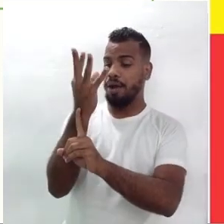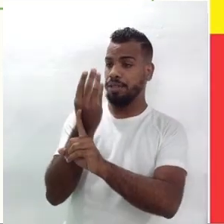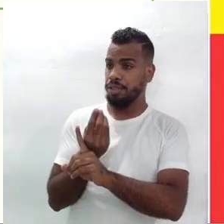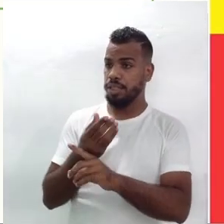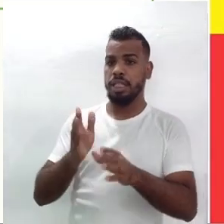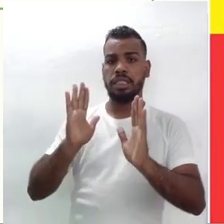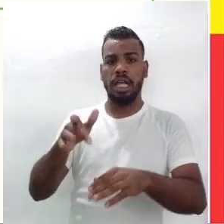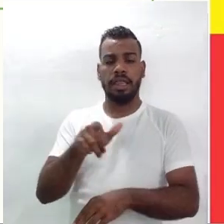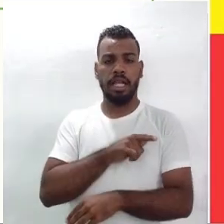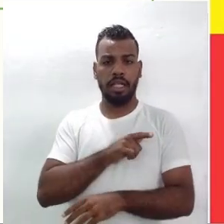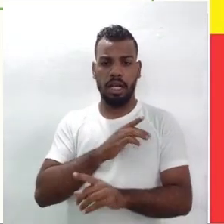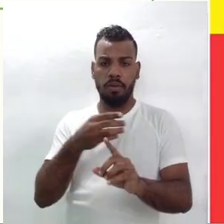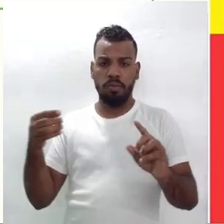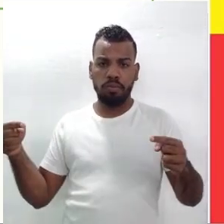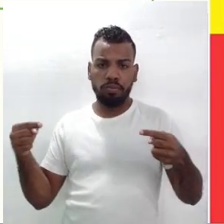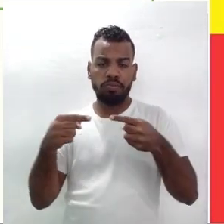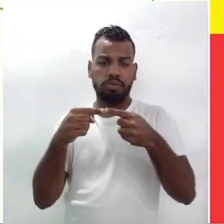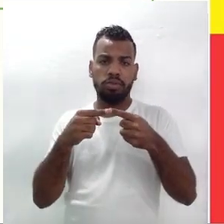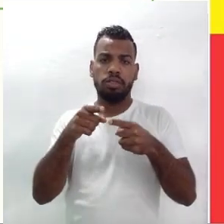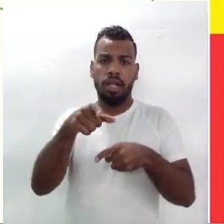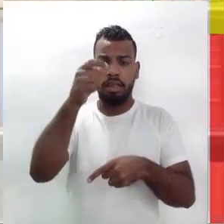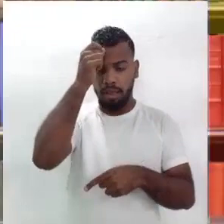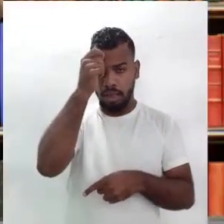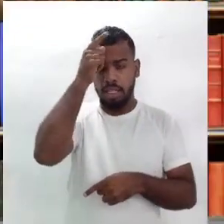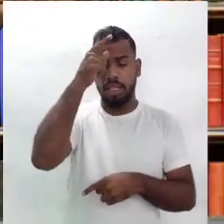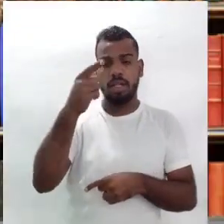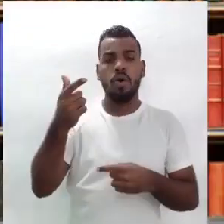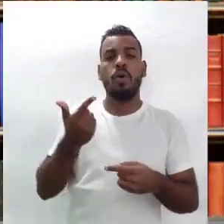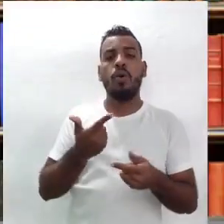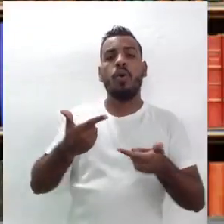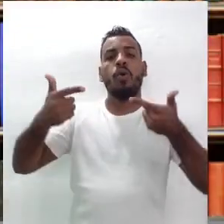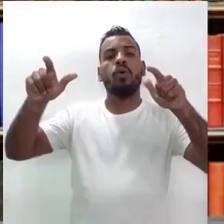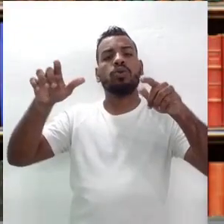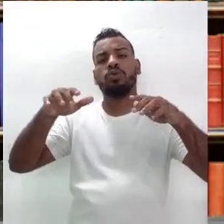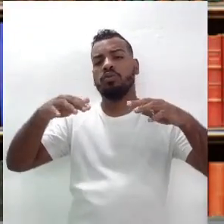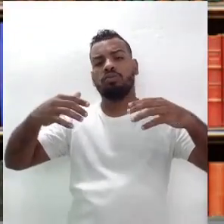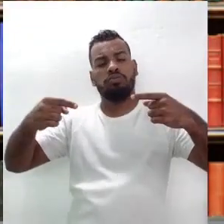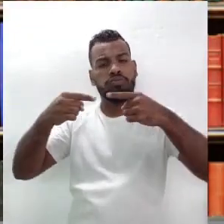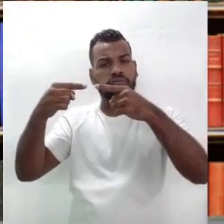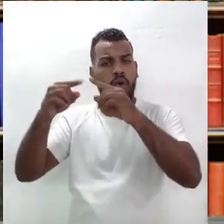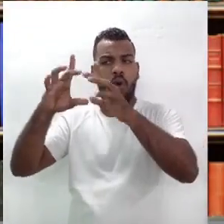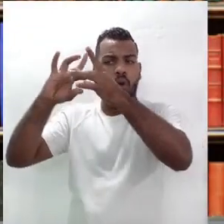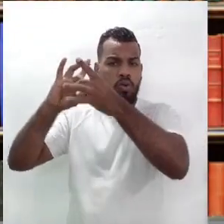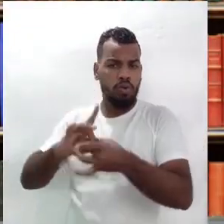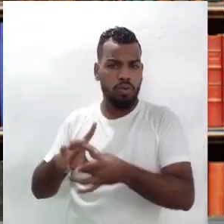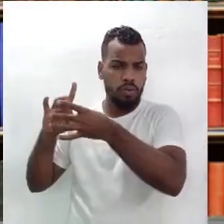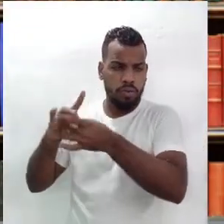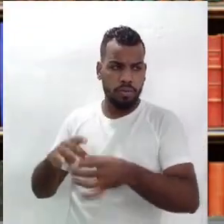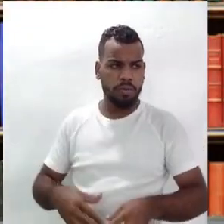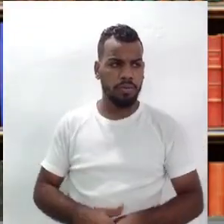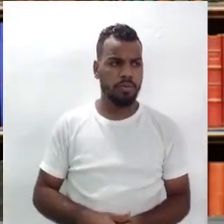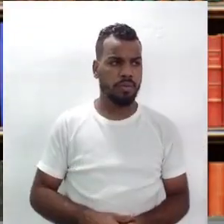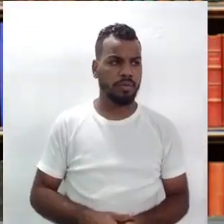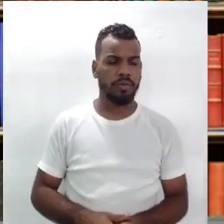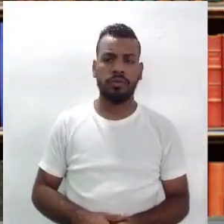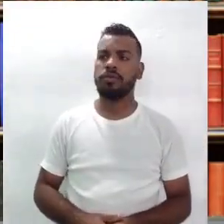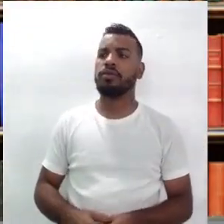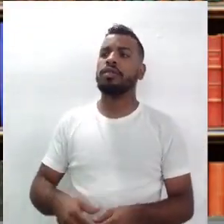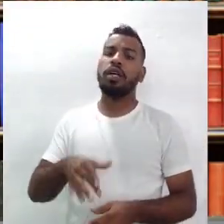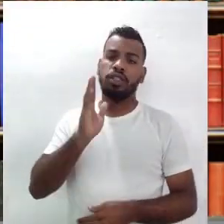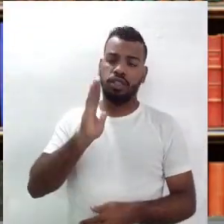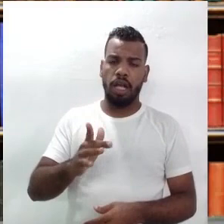diretamente ligados a essa ideia de outros segmentos. Então, nas artes clássicas, já haviam